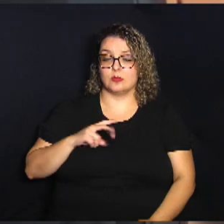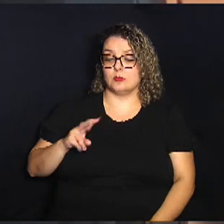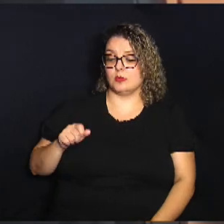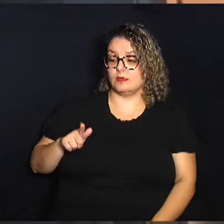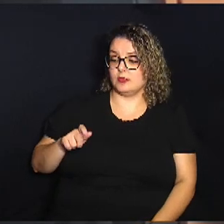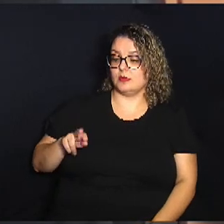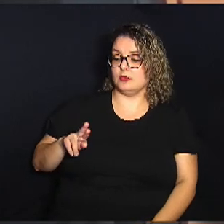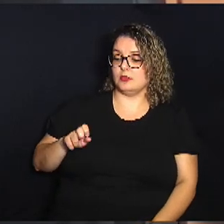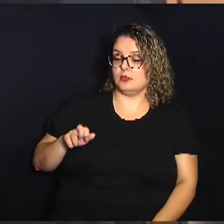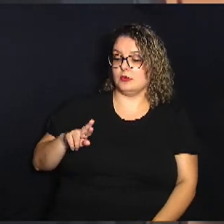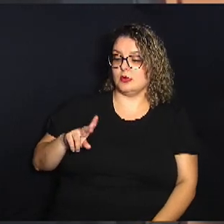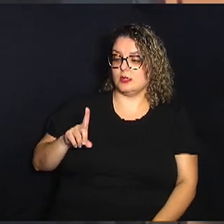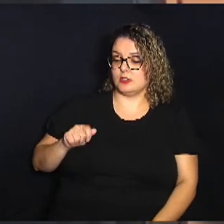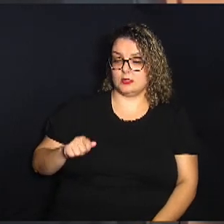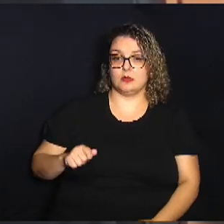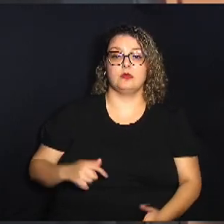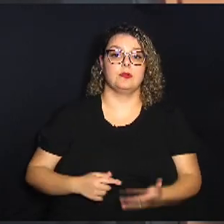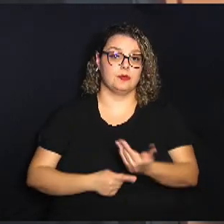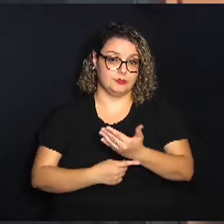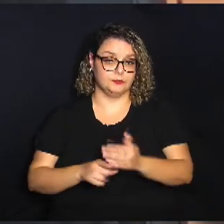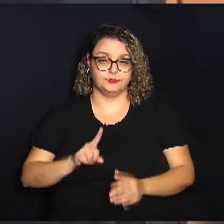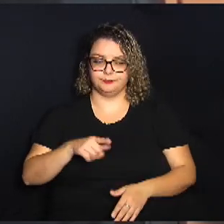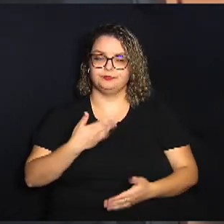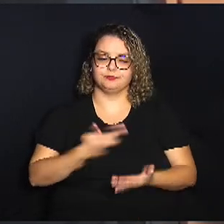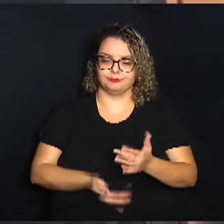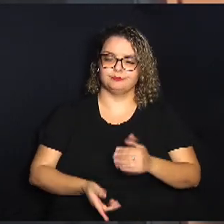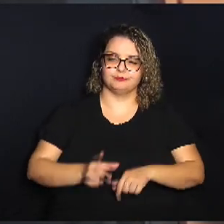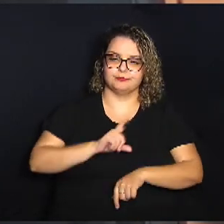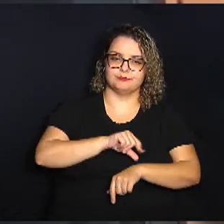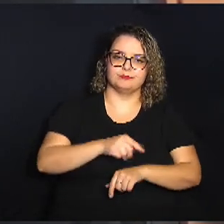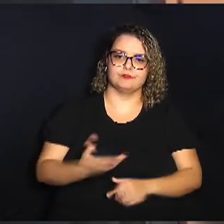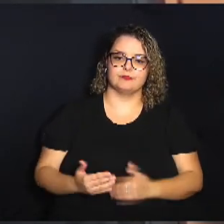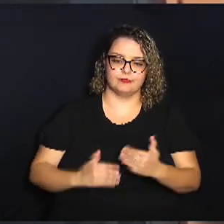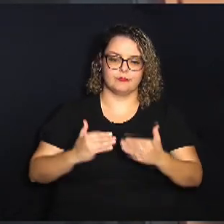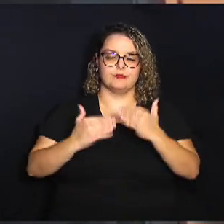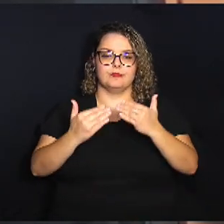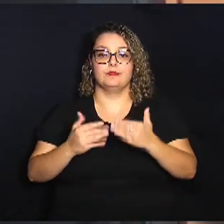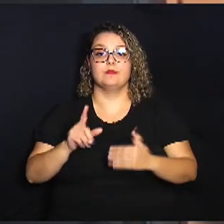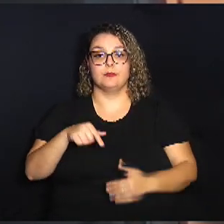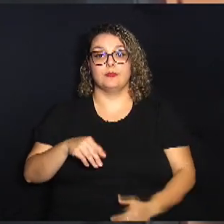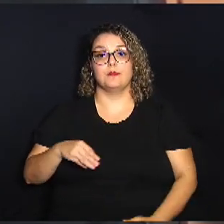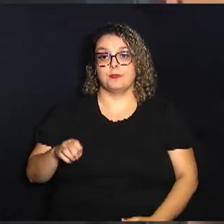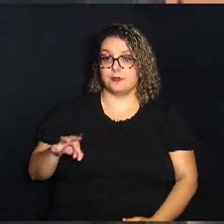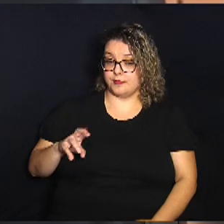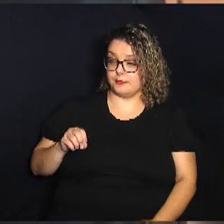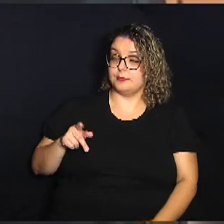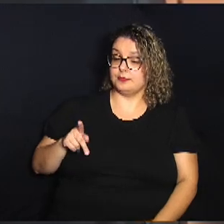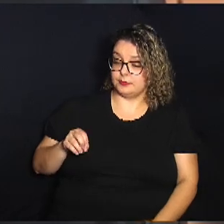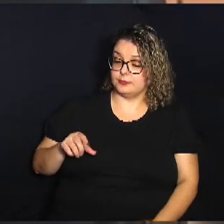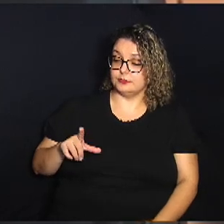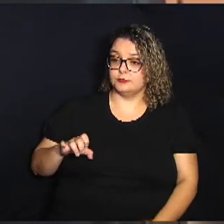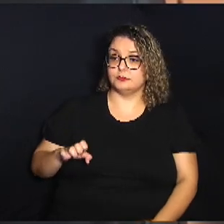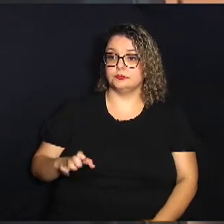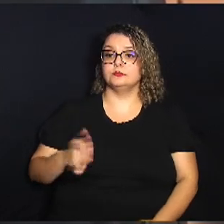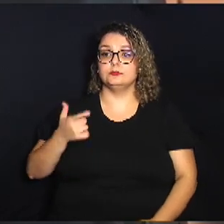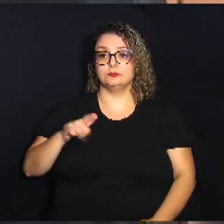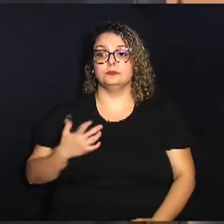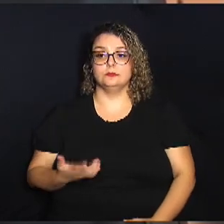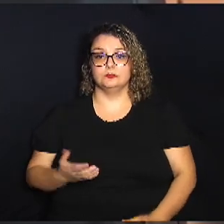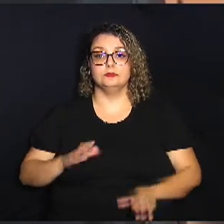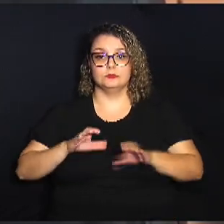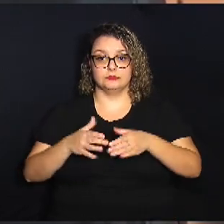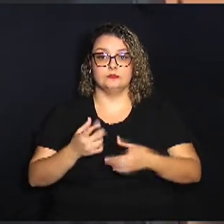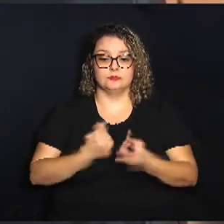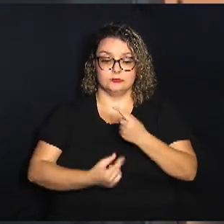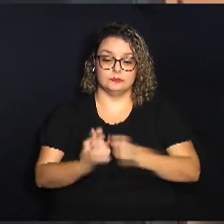relacionada a tecnologia não fique para trás levando em conta que trata-se de uma metrópole então mais uma vez a comissão de